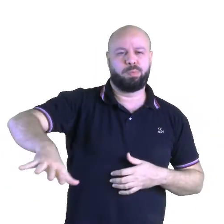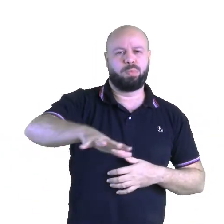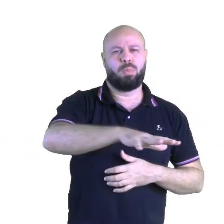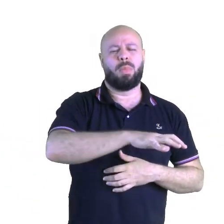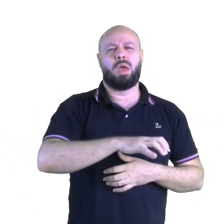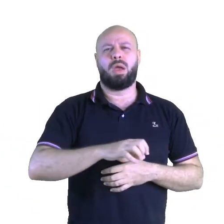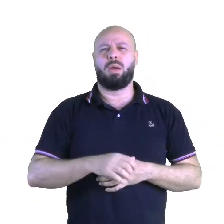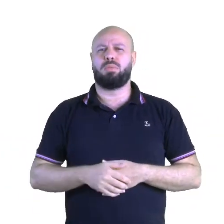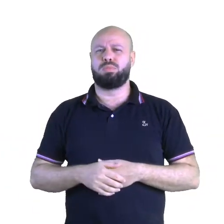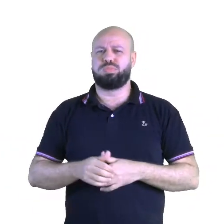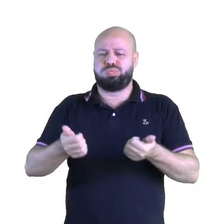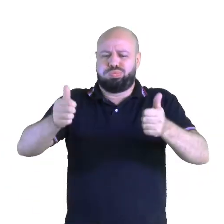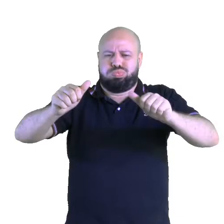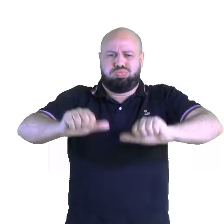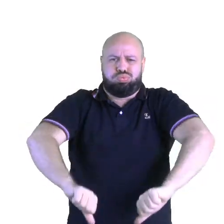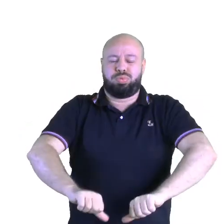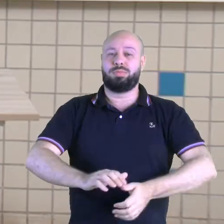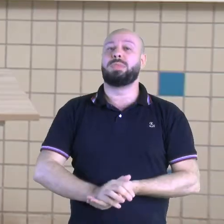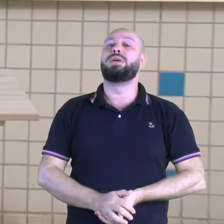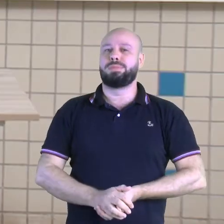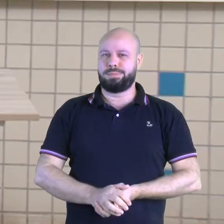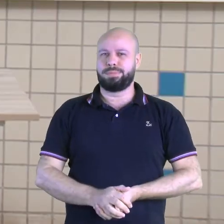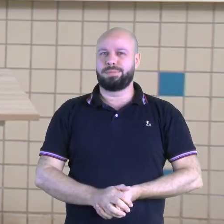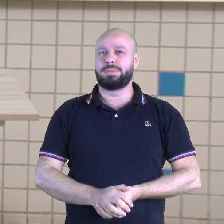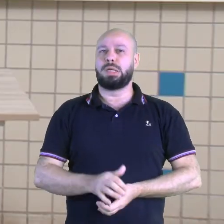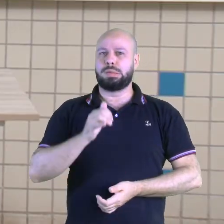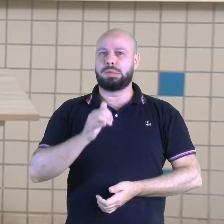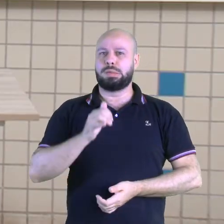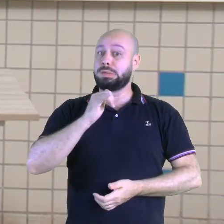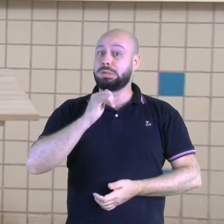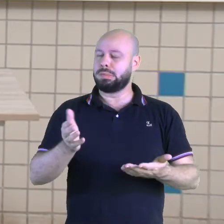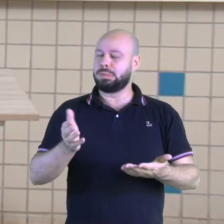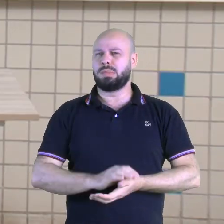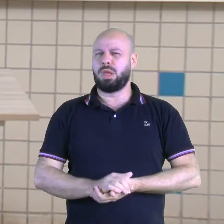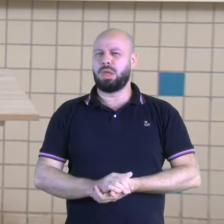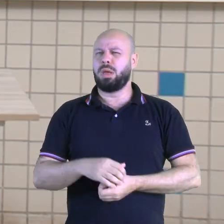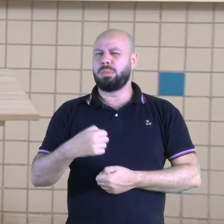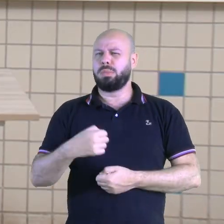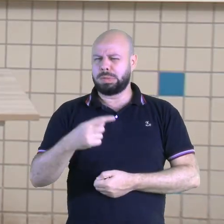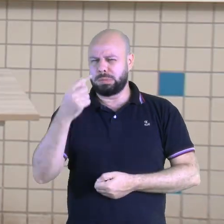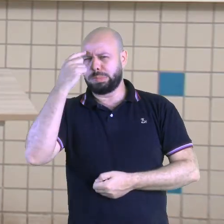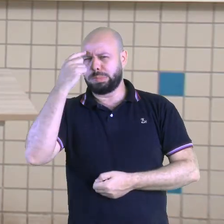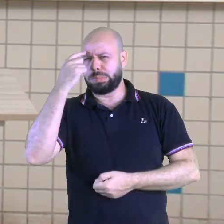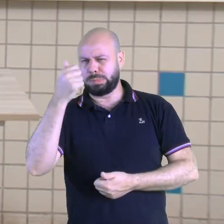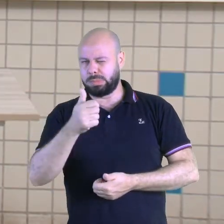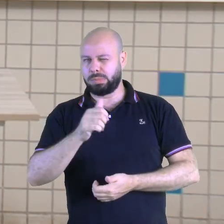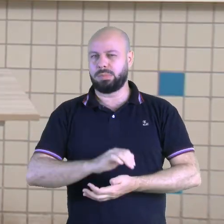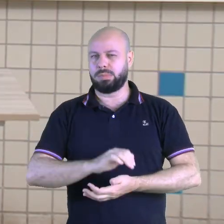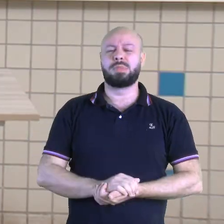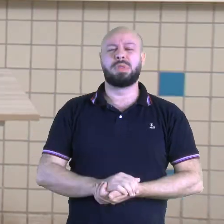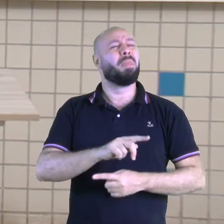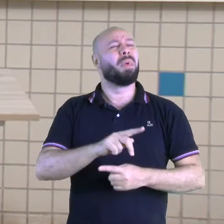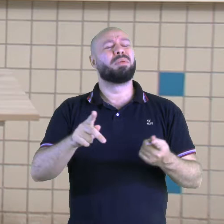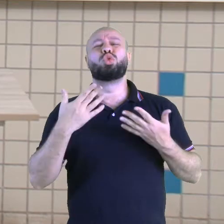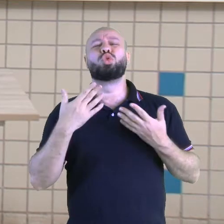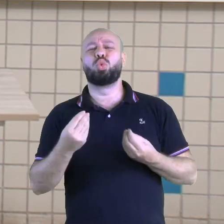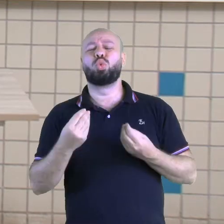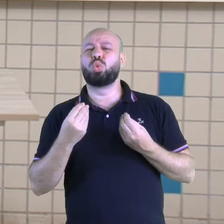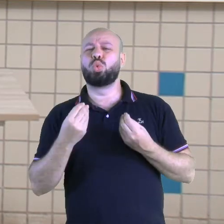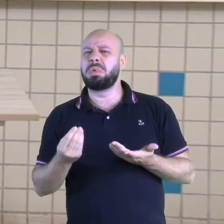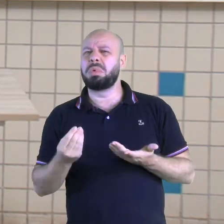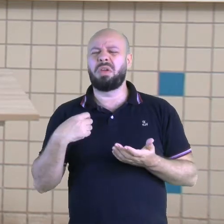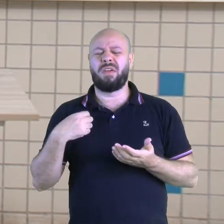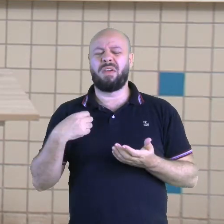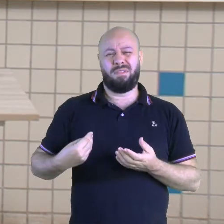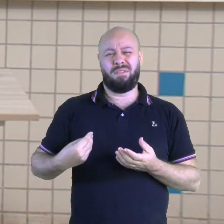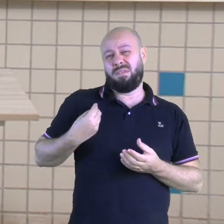Isso que a professora terminou de falar com vocês. Então nós temos que estar muito antenados. Mas é só, professora, eu moro na